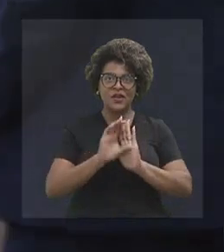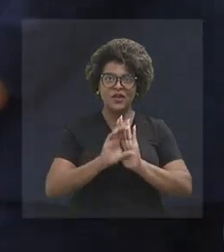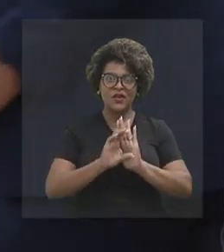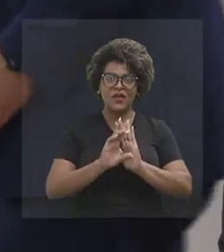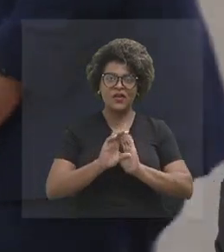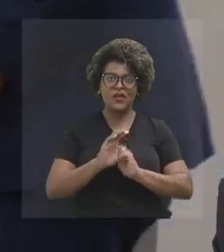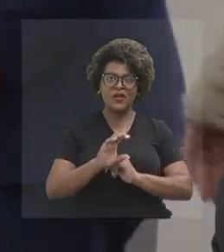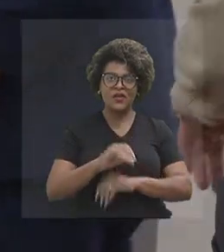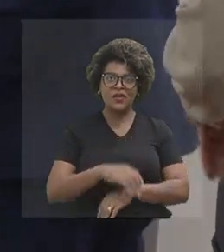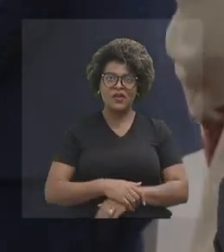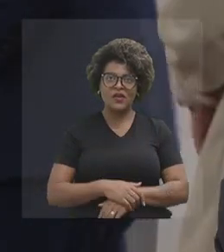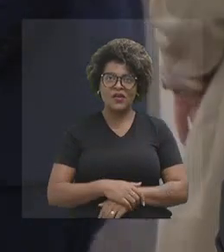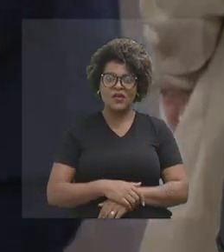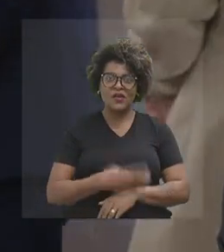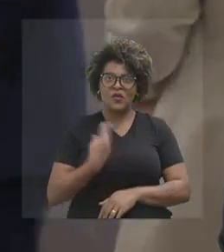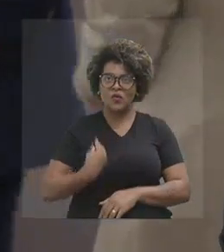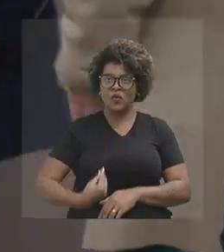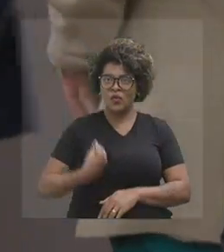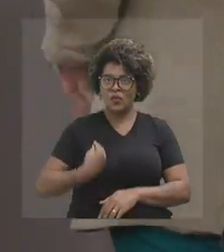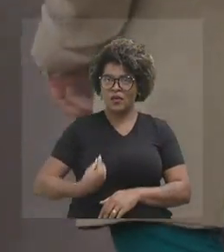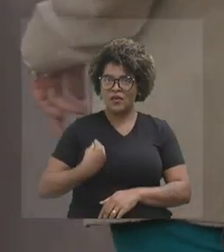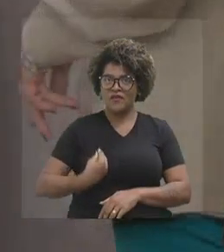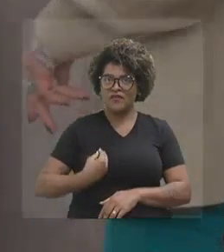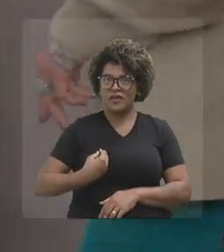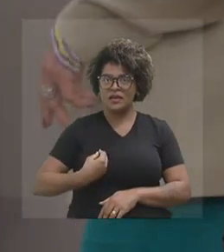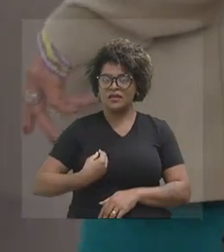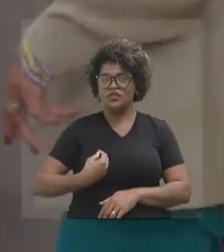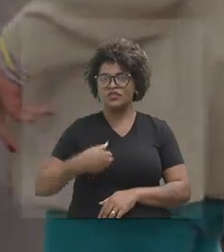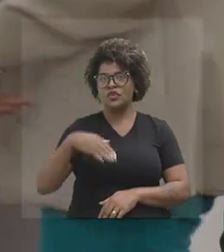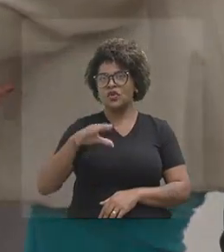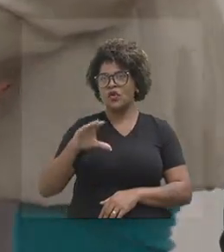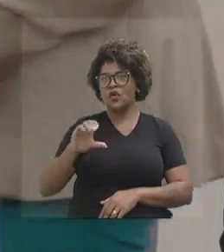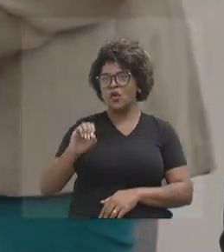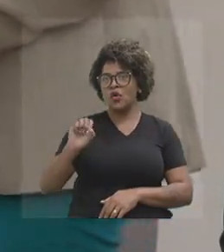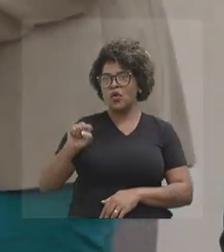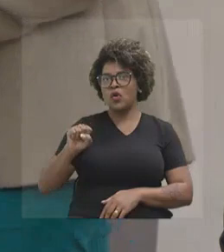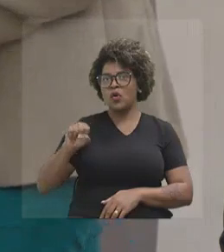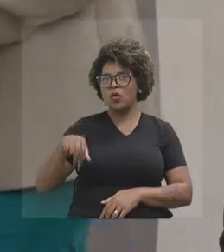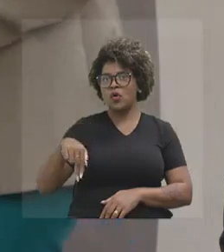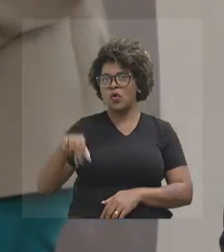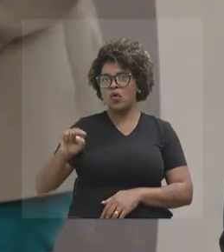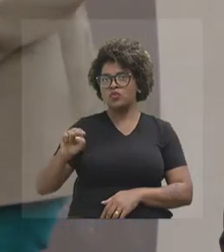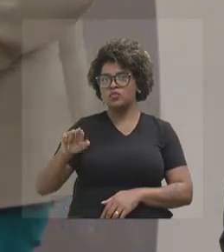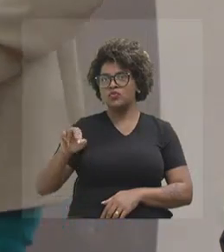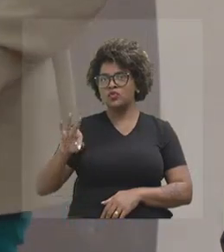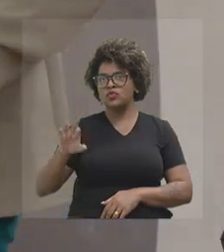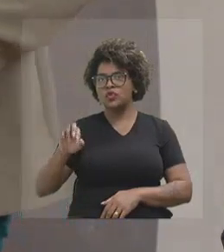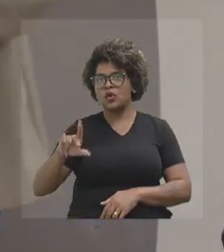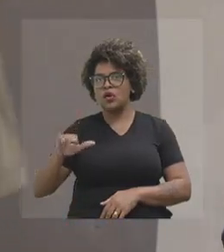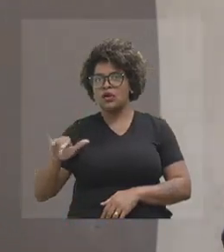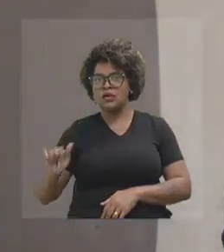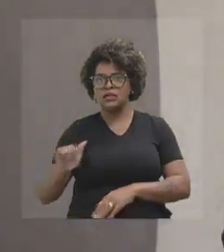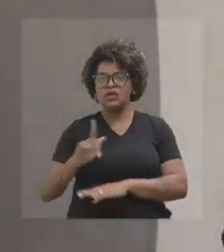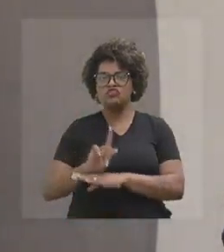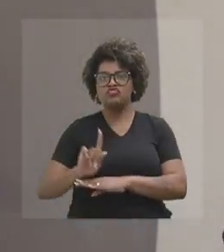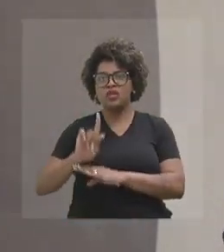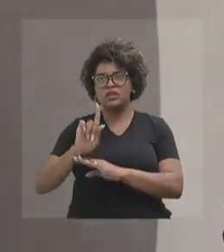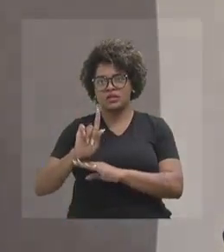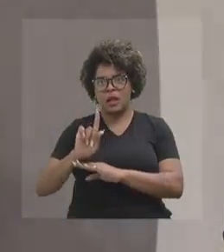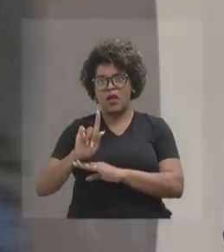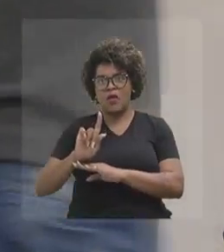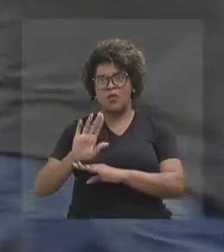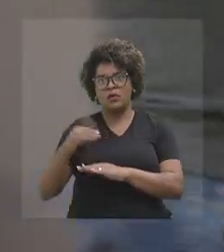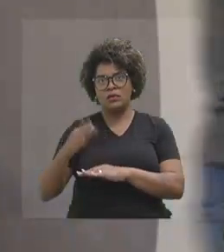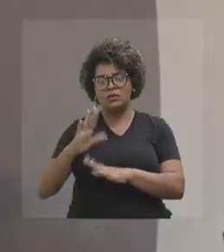vida de consultoria, por algum tempo eu fui consultor também de gestão, então, me acostumei a